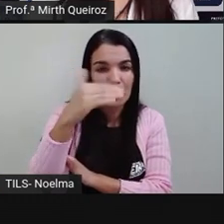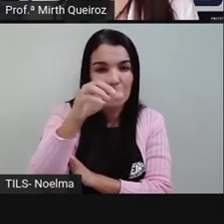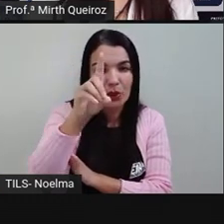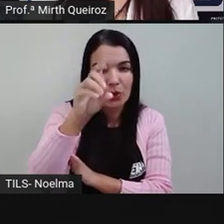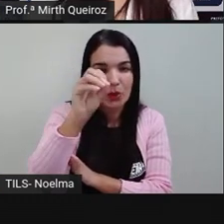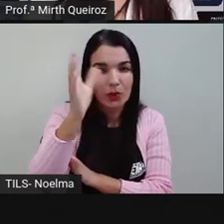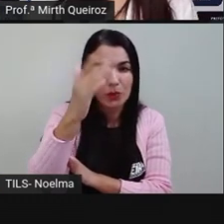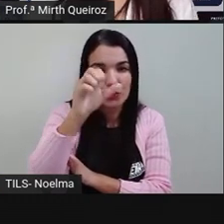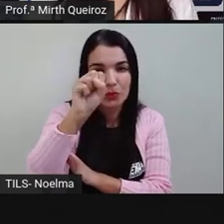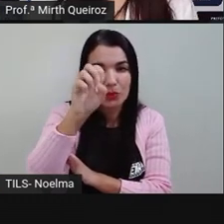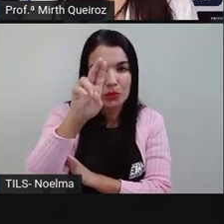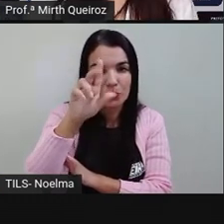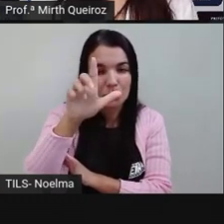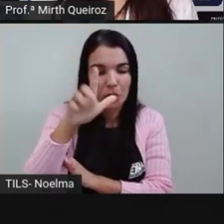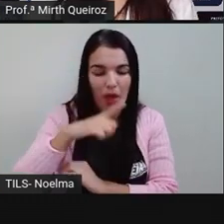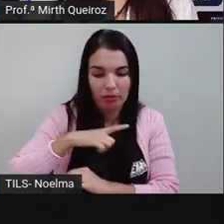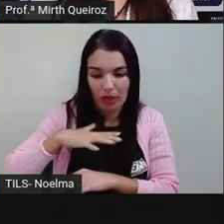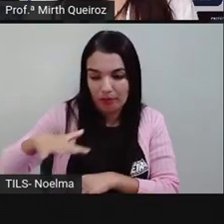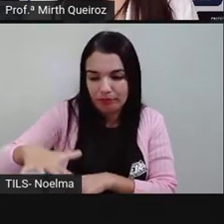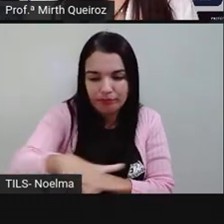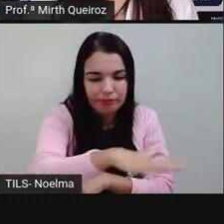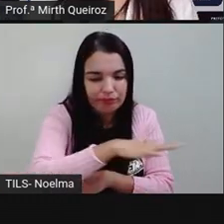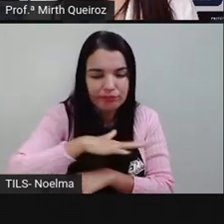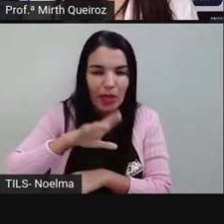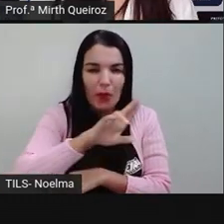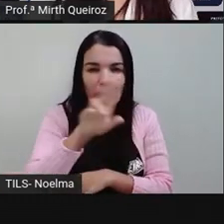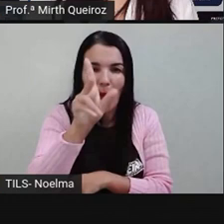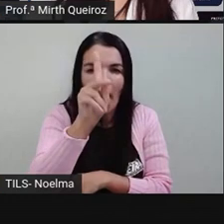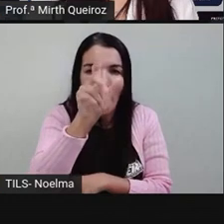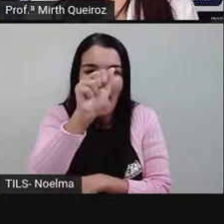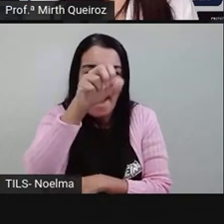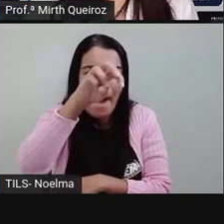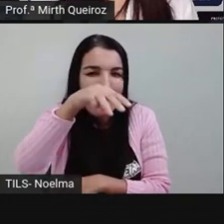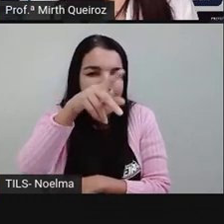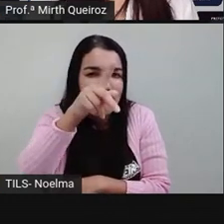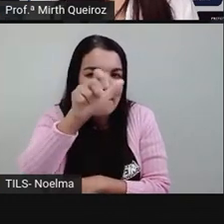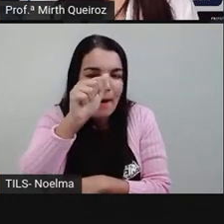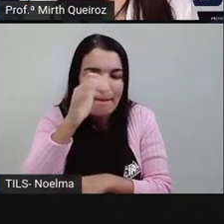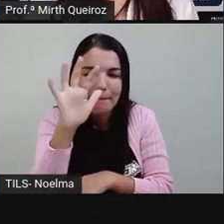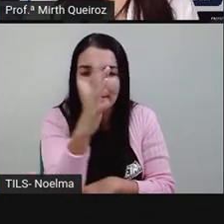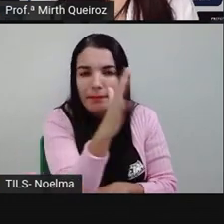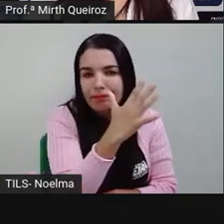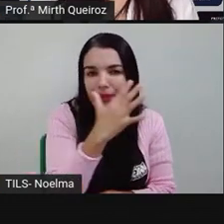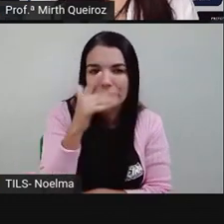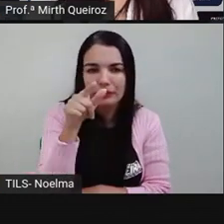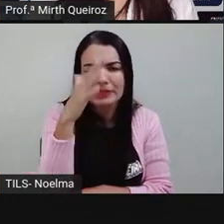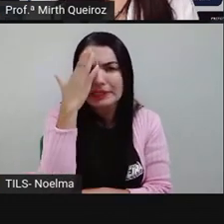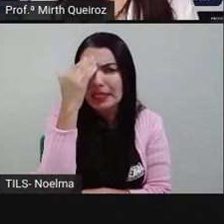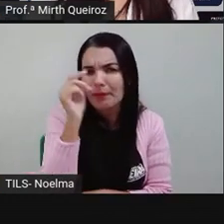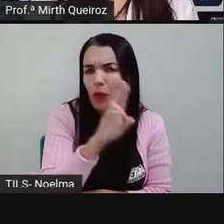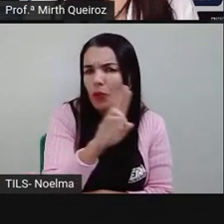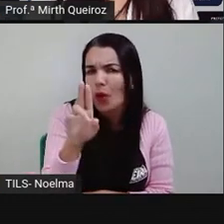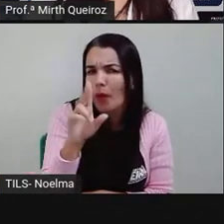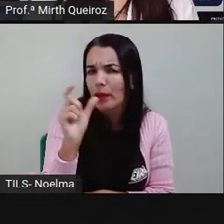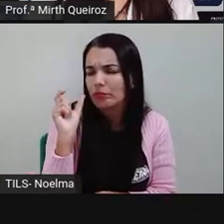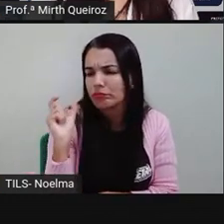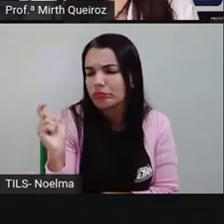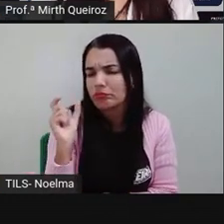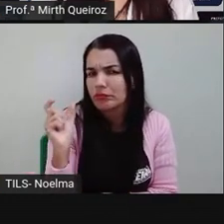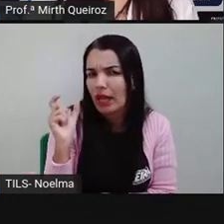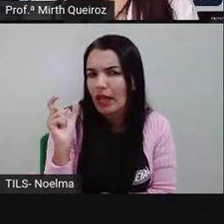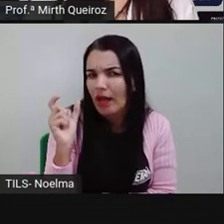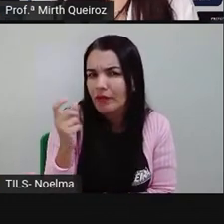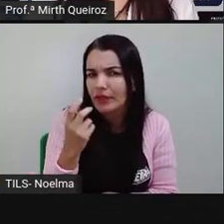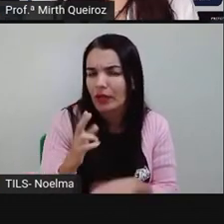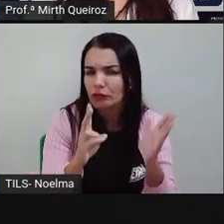gramíneas, chamada de Pampa. E por falar em Pampa, você sabia que esse nome é de origem indígena